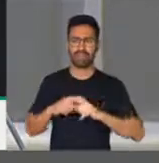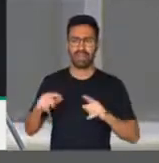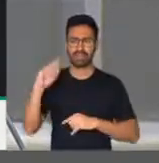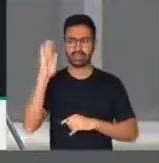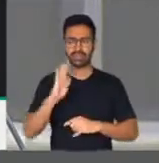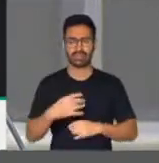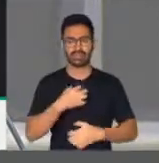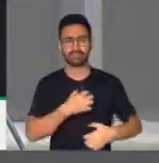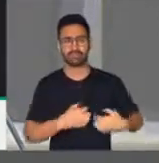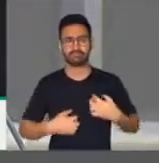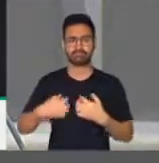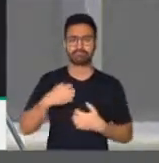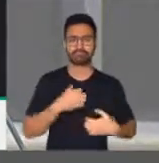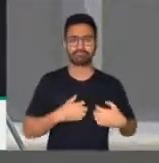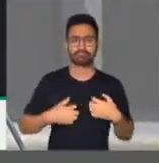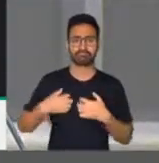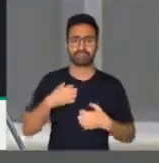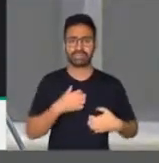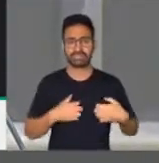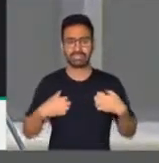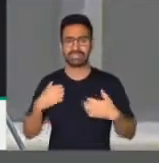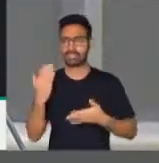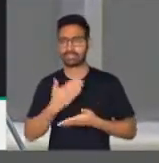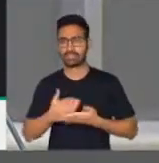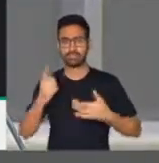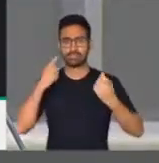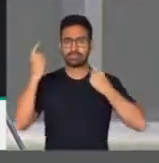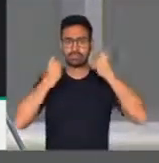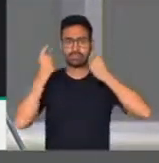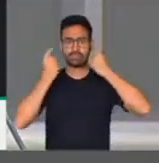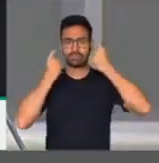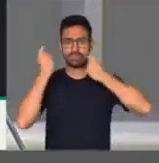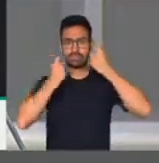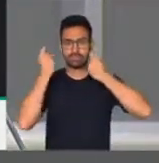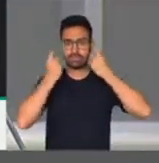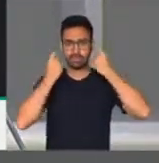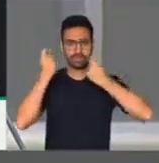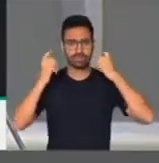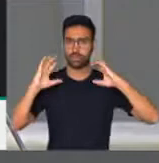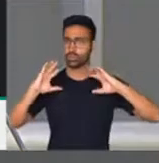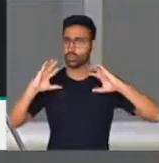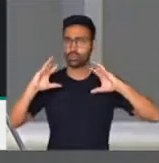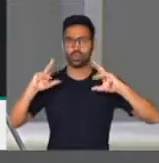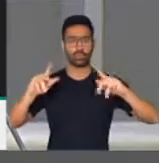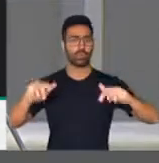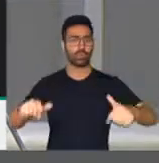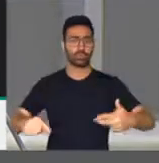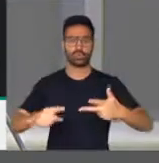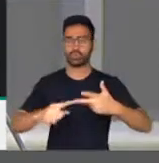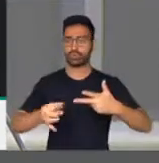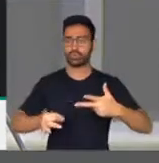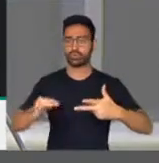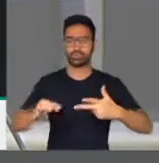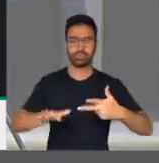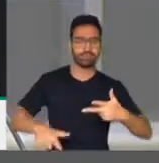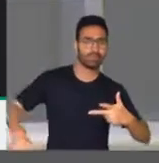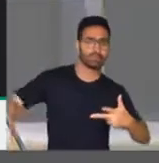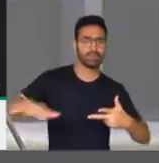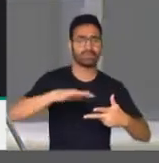e muitas preocupações em todas as esferas, em todos os ambientes